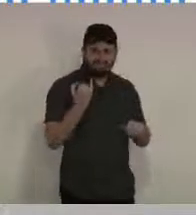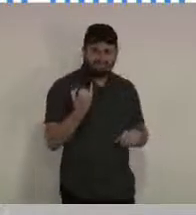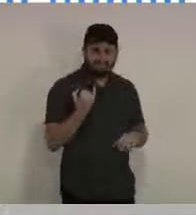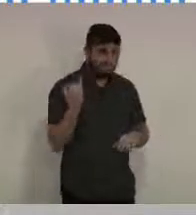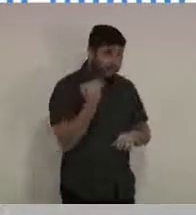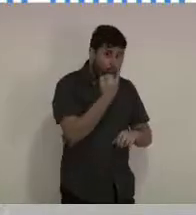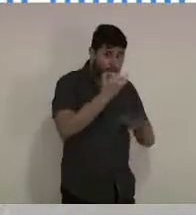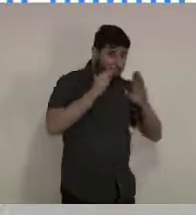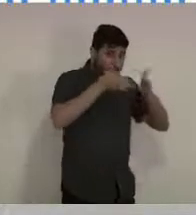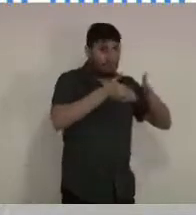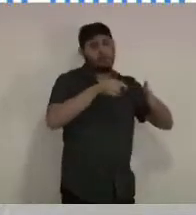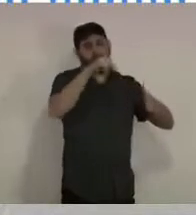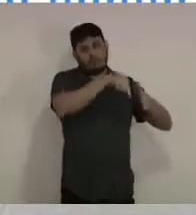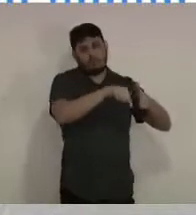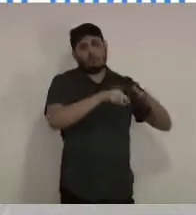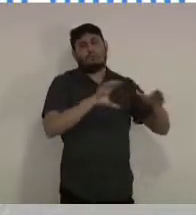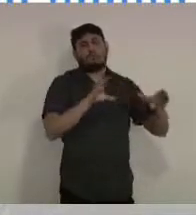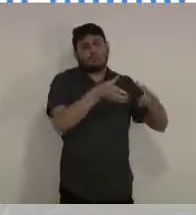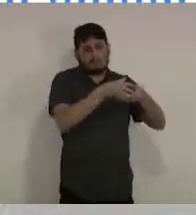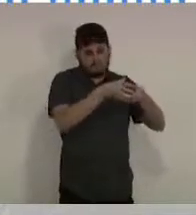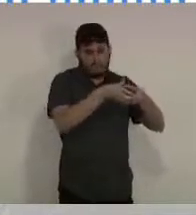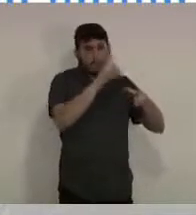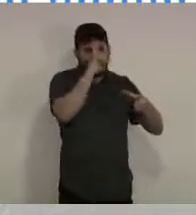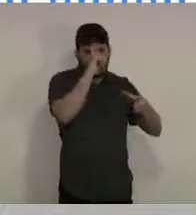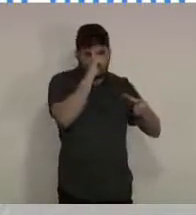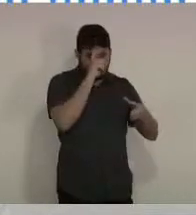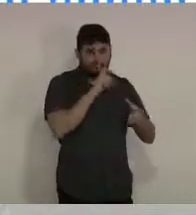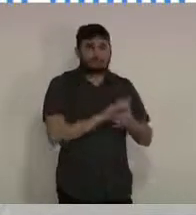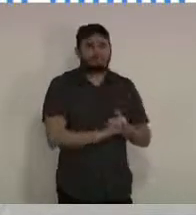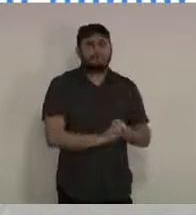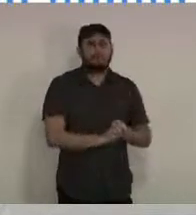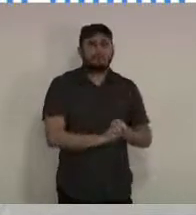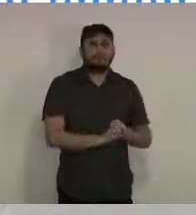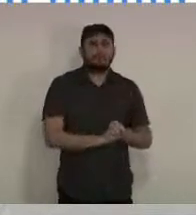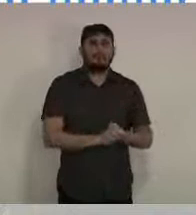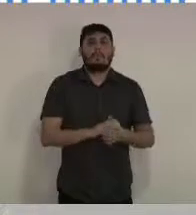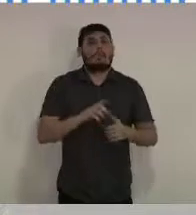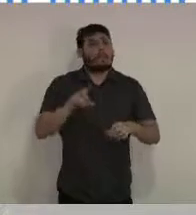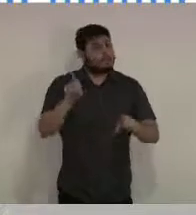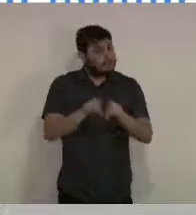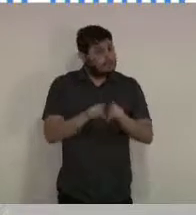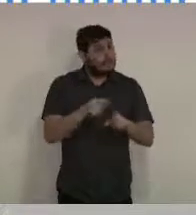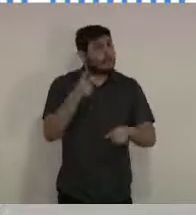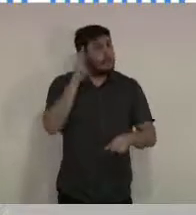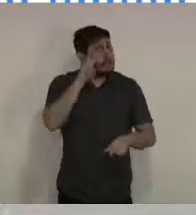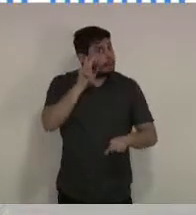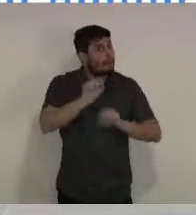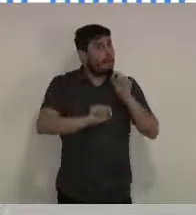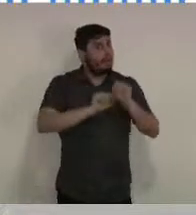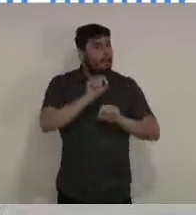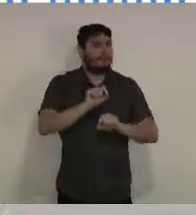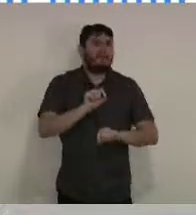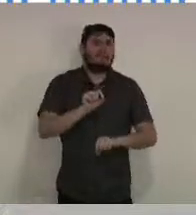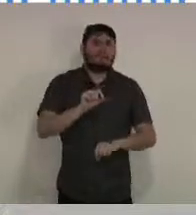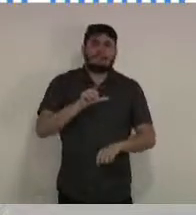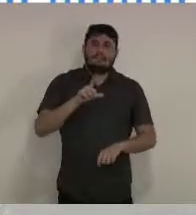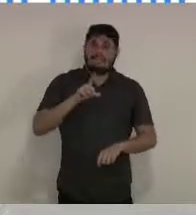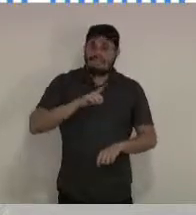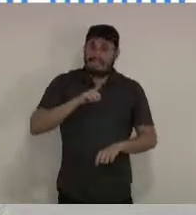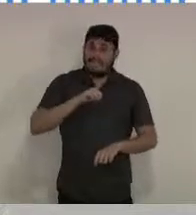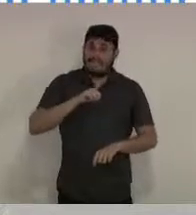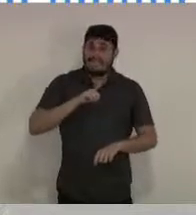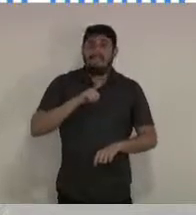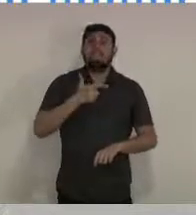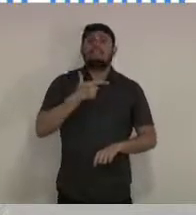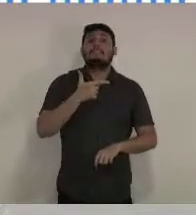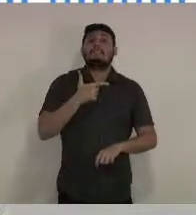75% de ocupação desses leites. Sobretudo lembrando que existe uma dificuldade de acesso nos leites de UTI, os